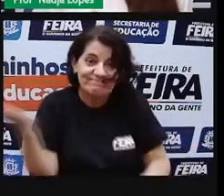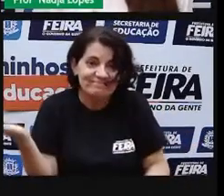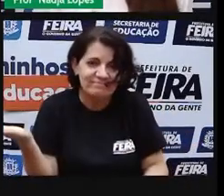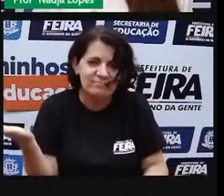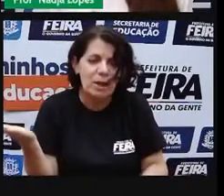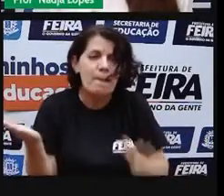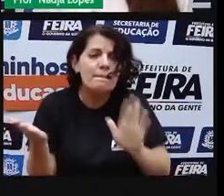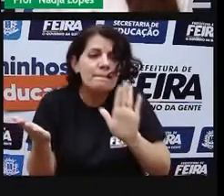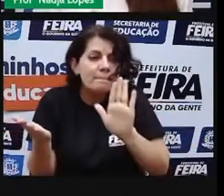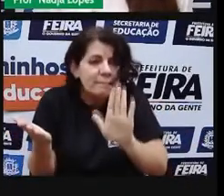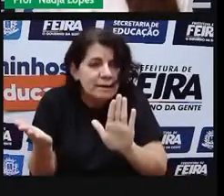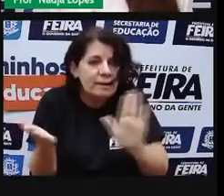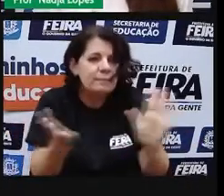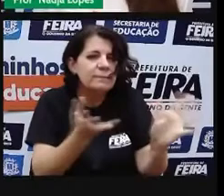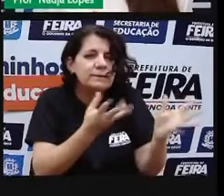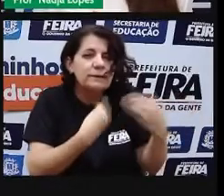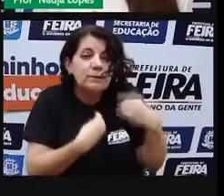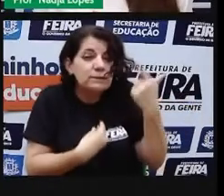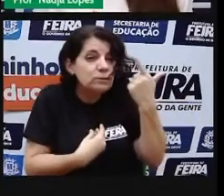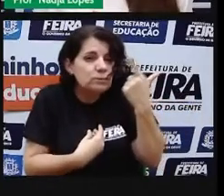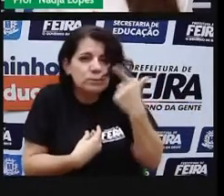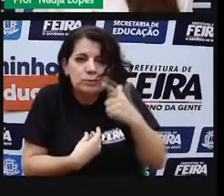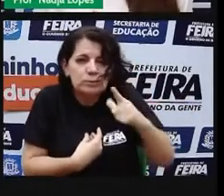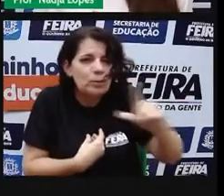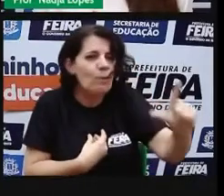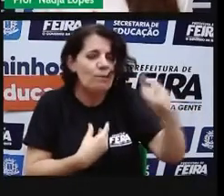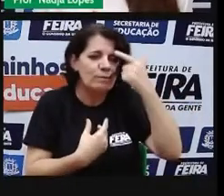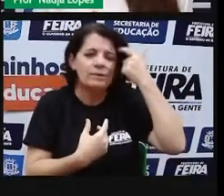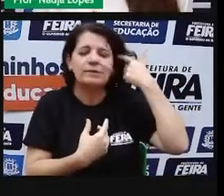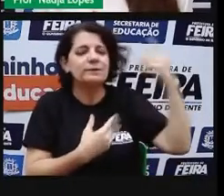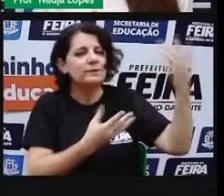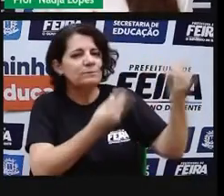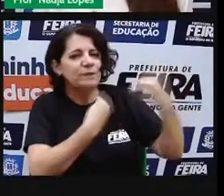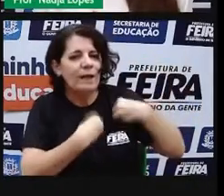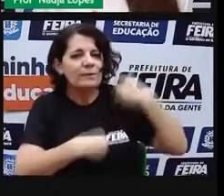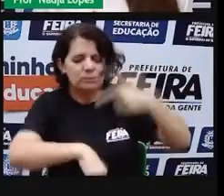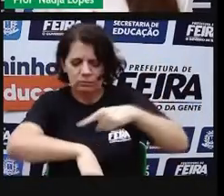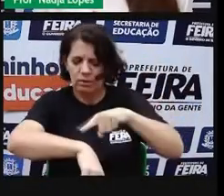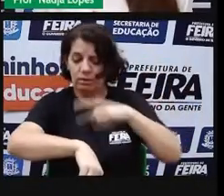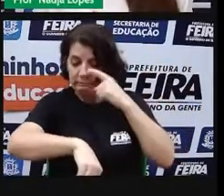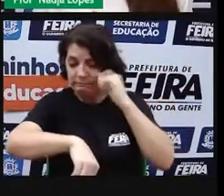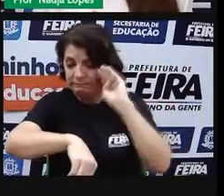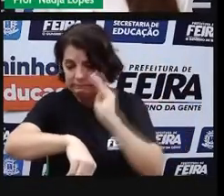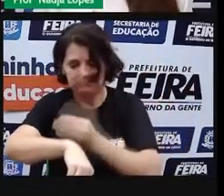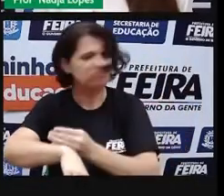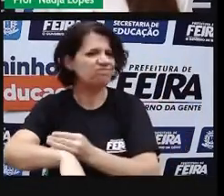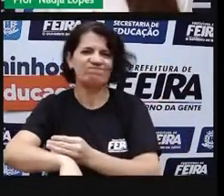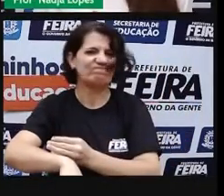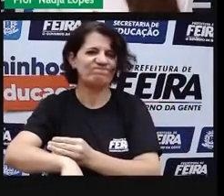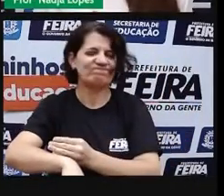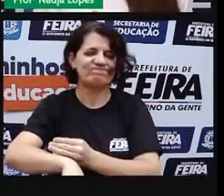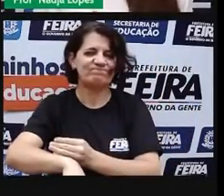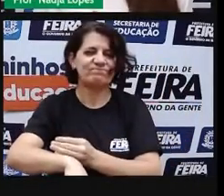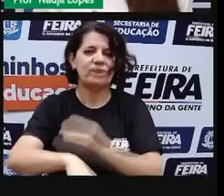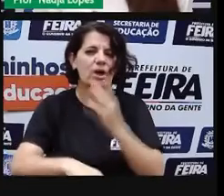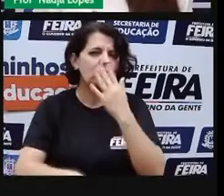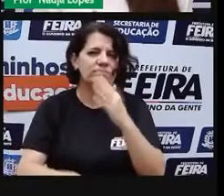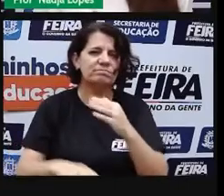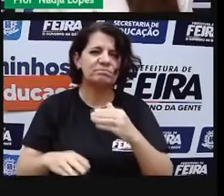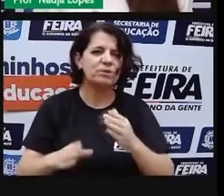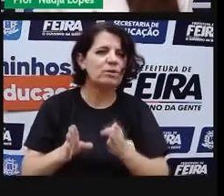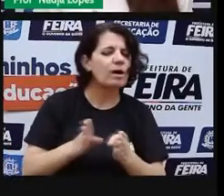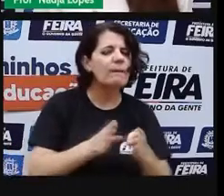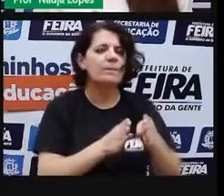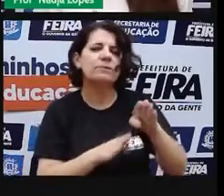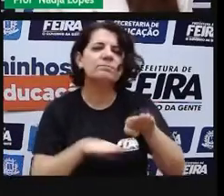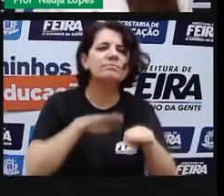dia, uma outra oportunidade, eu nem olhava o relógio. Seguia sempre, sempre em frente. E iria jogando pelo caminho